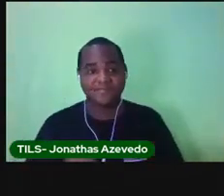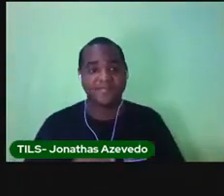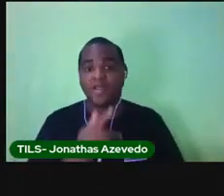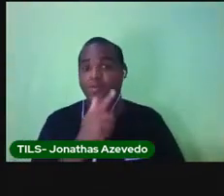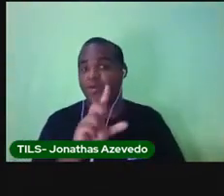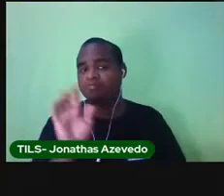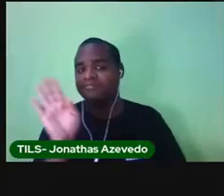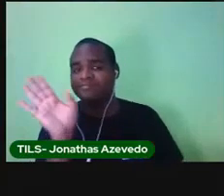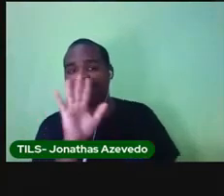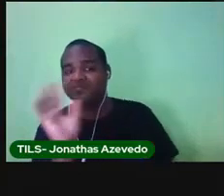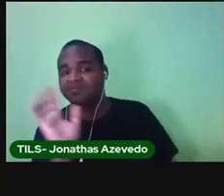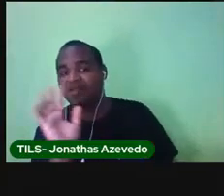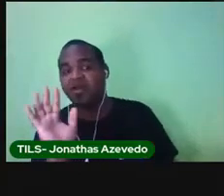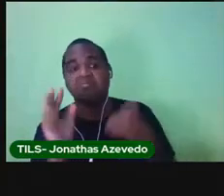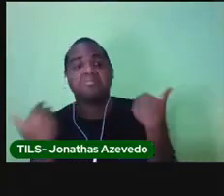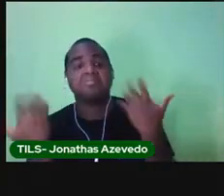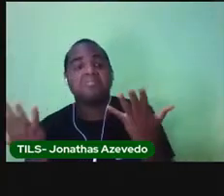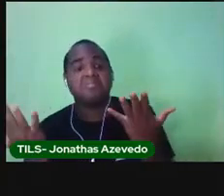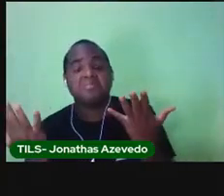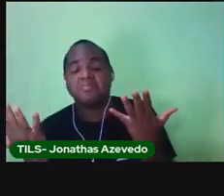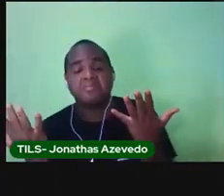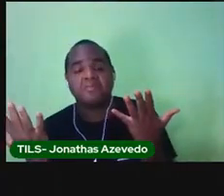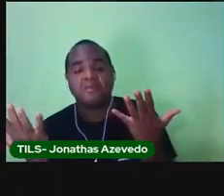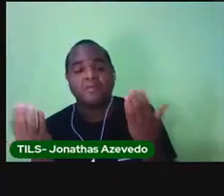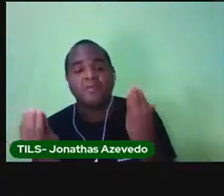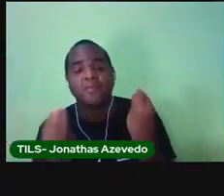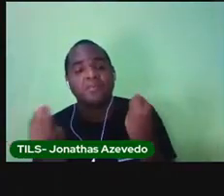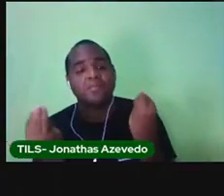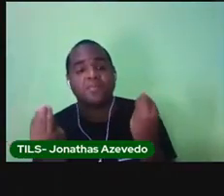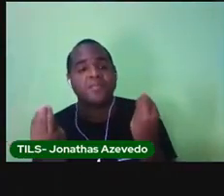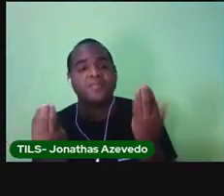despedida usada por Margarete nesse bilhete?